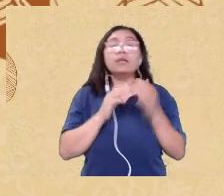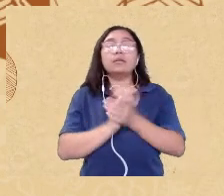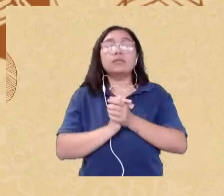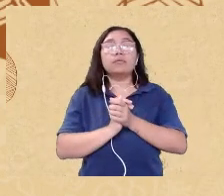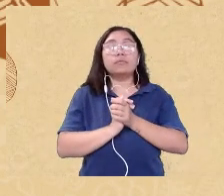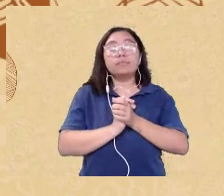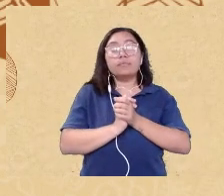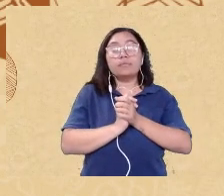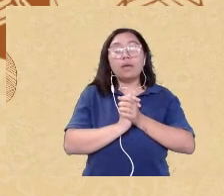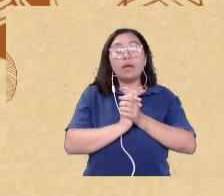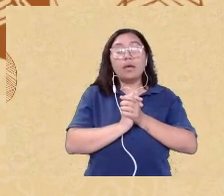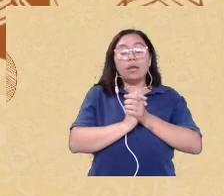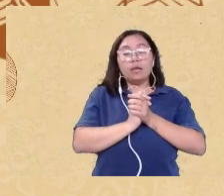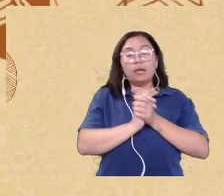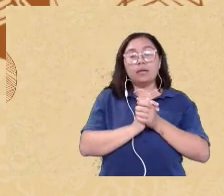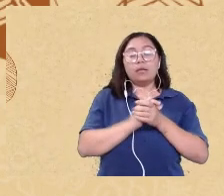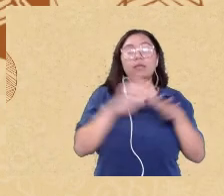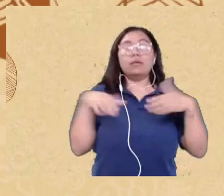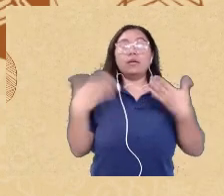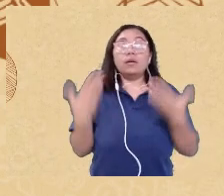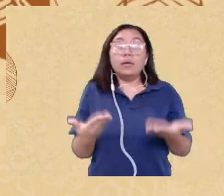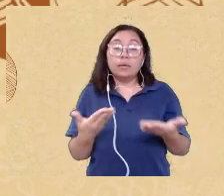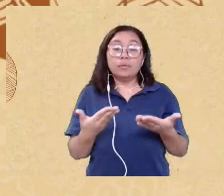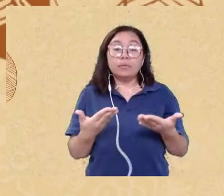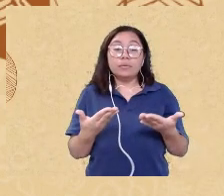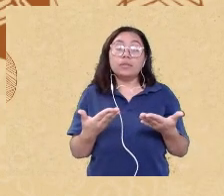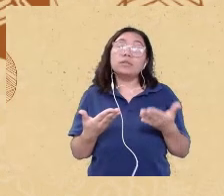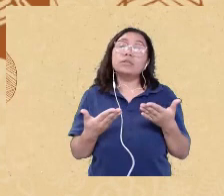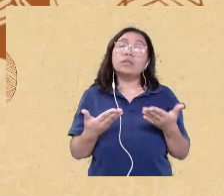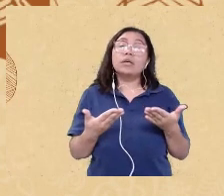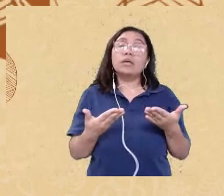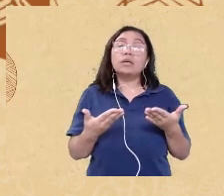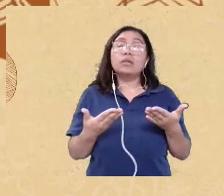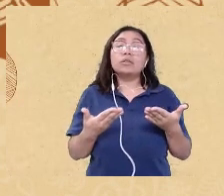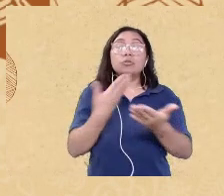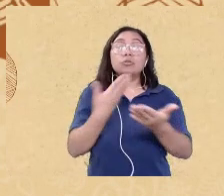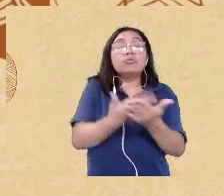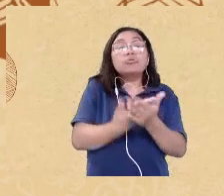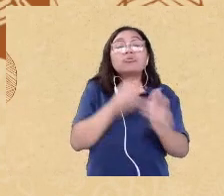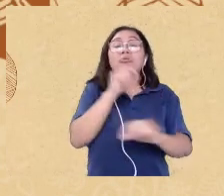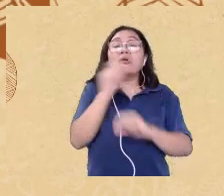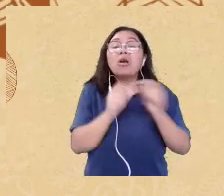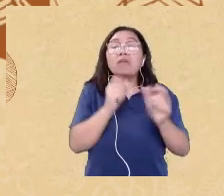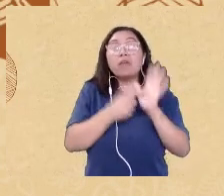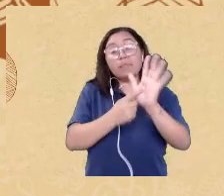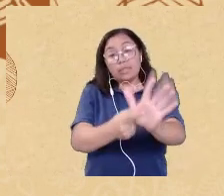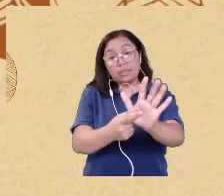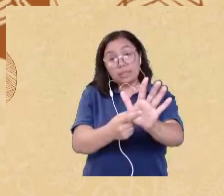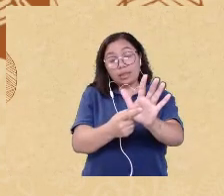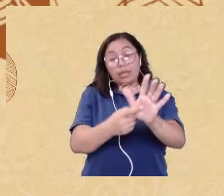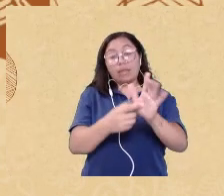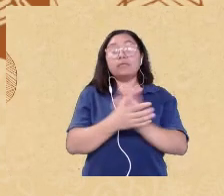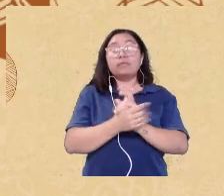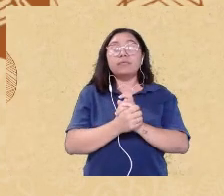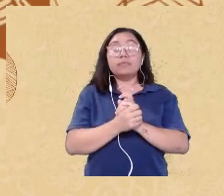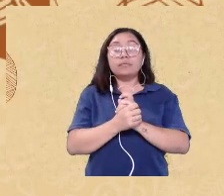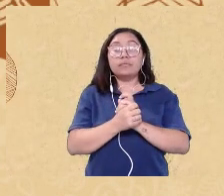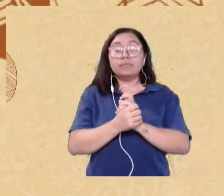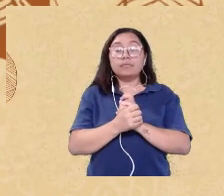,6% isso significa em estudos que foi apresentado não é na quantidade de palavras não de